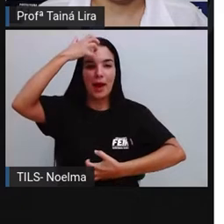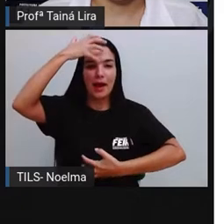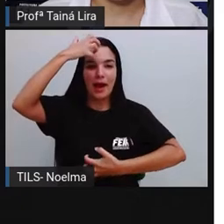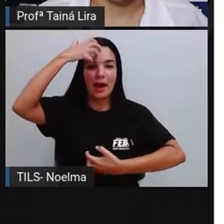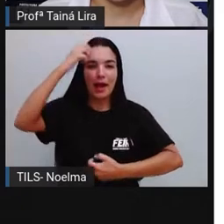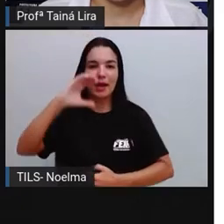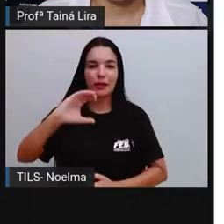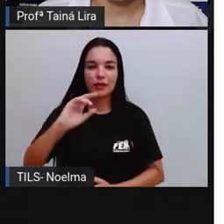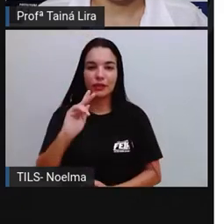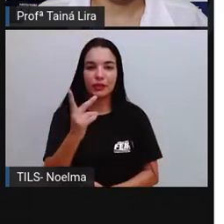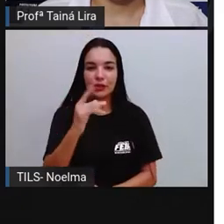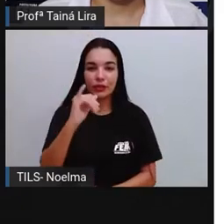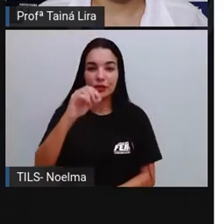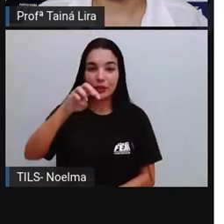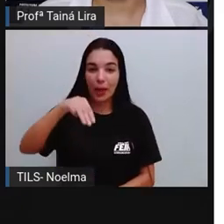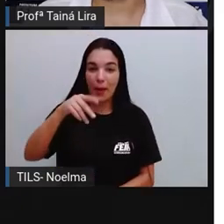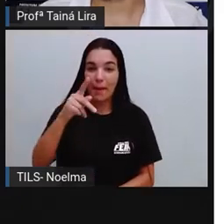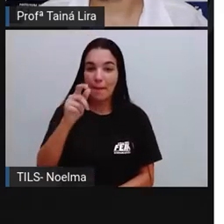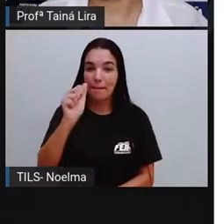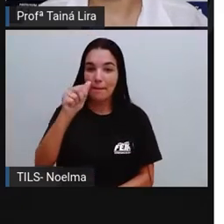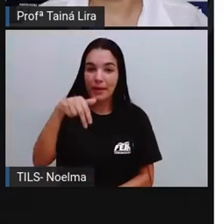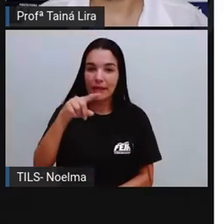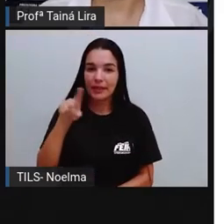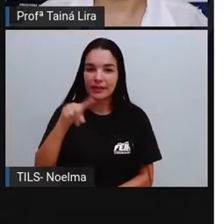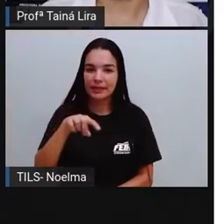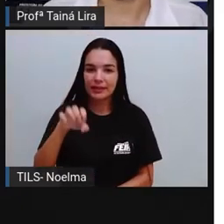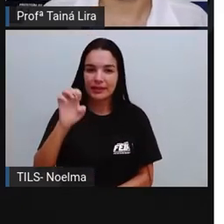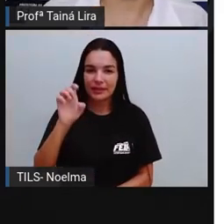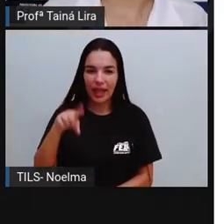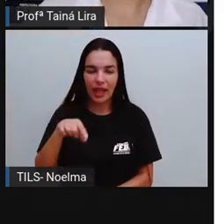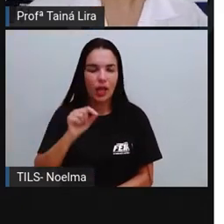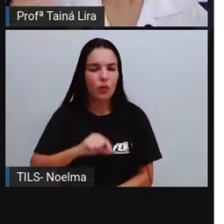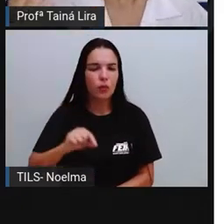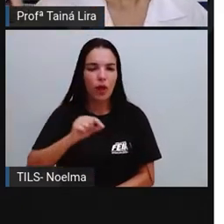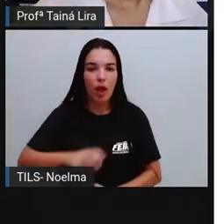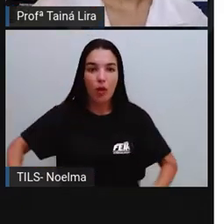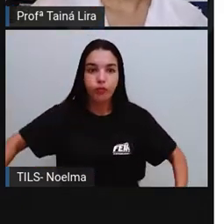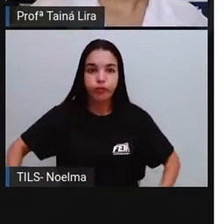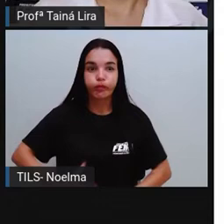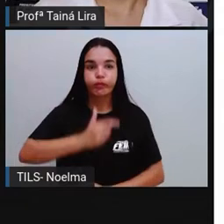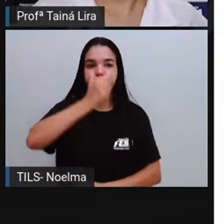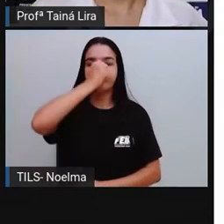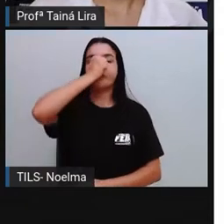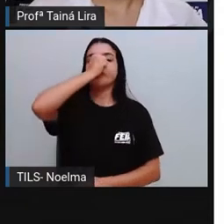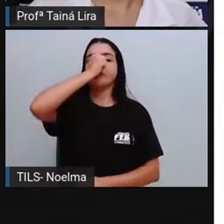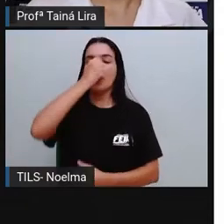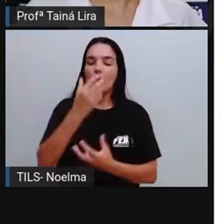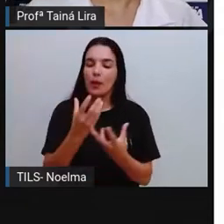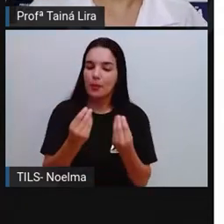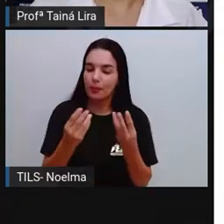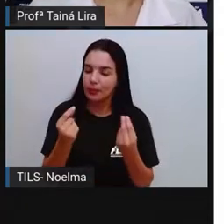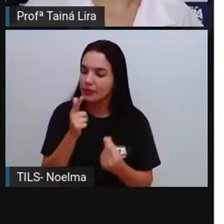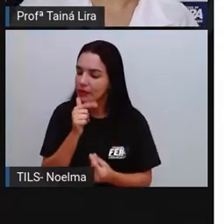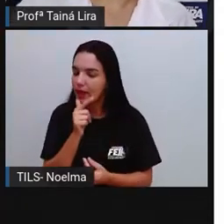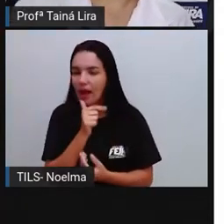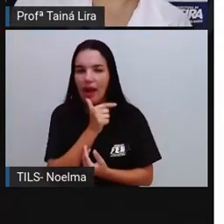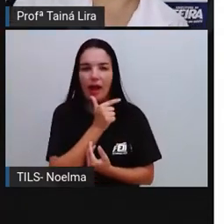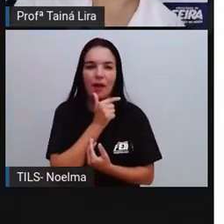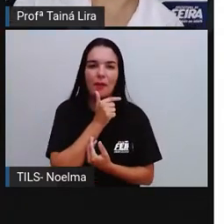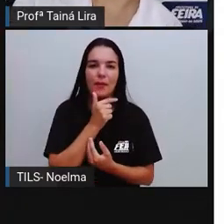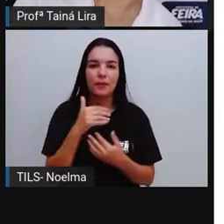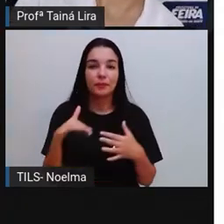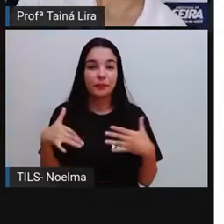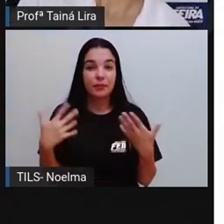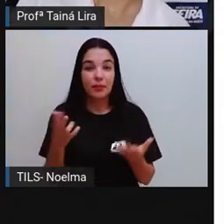macacão, Enchente é inundação. Então, Esse texto, Chovendo